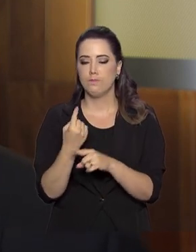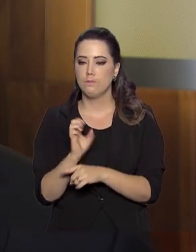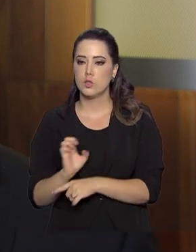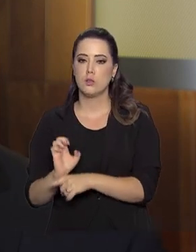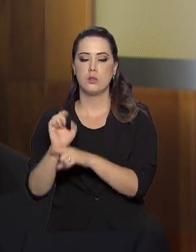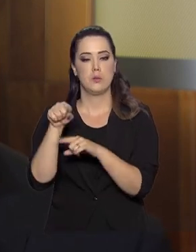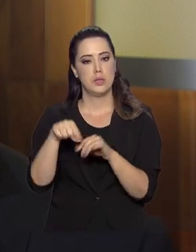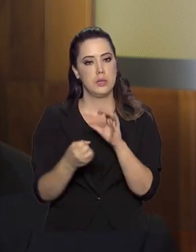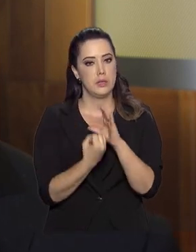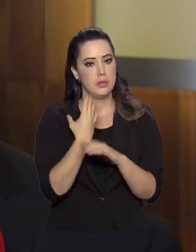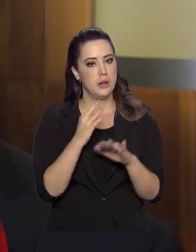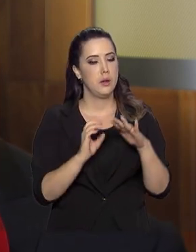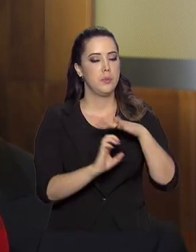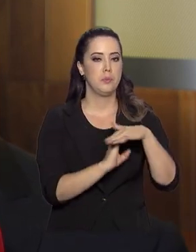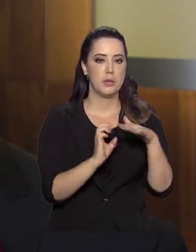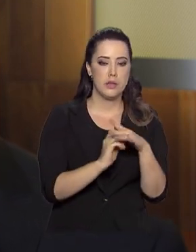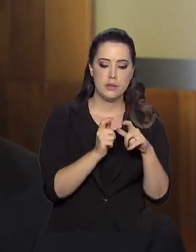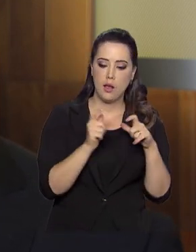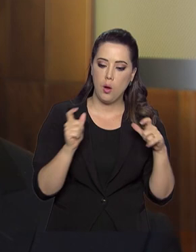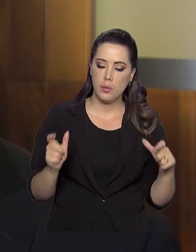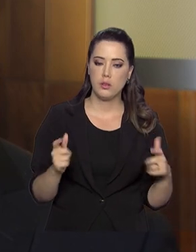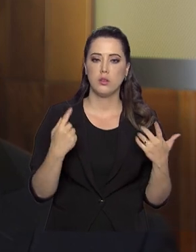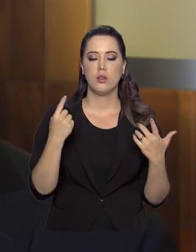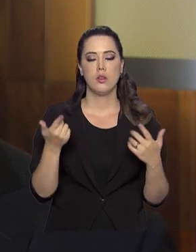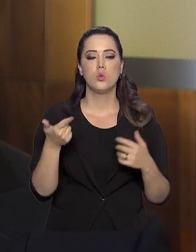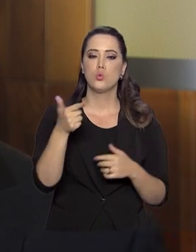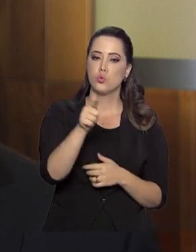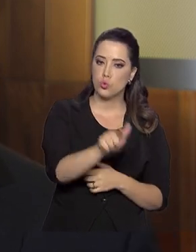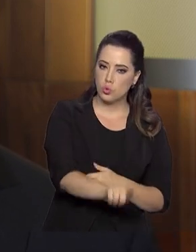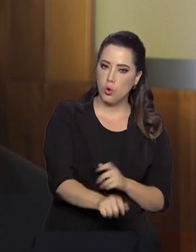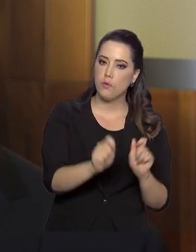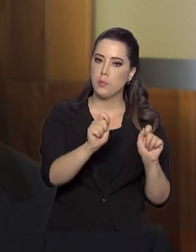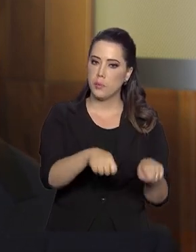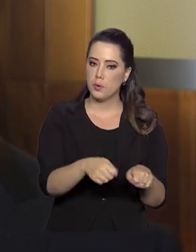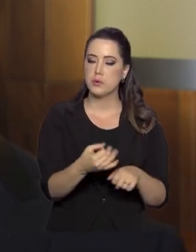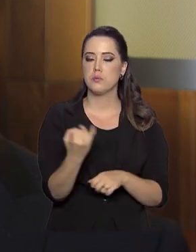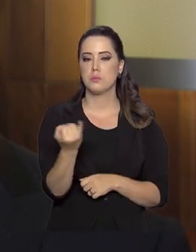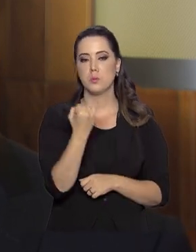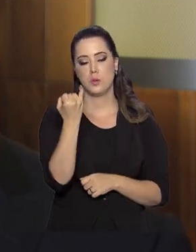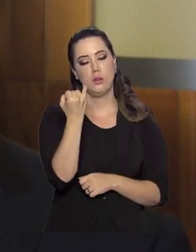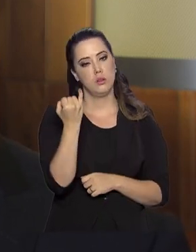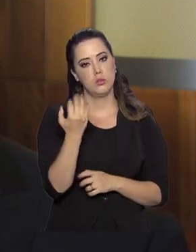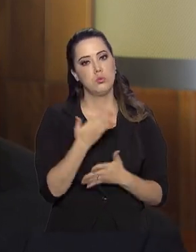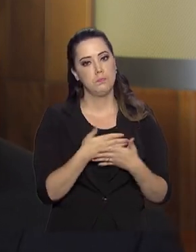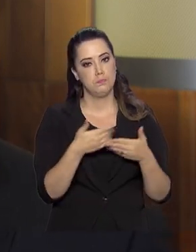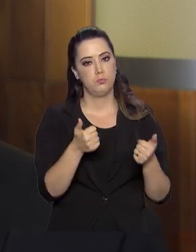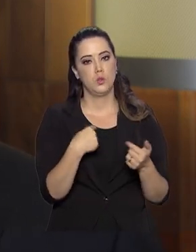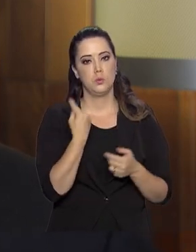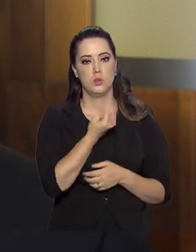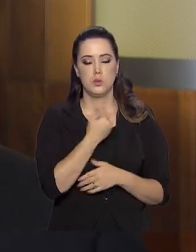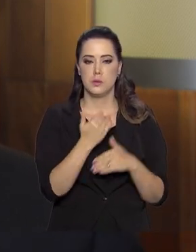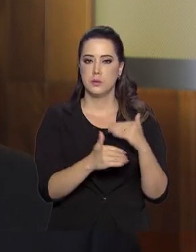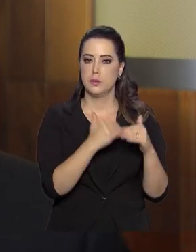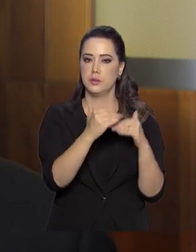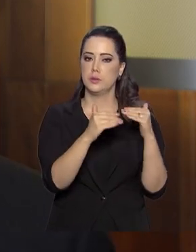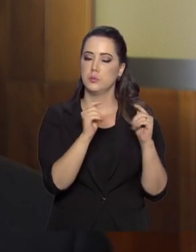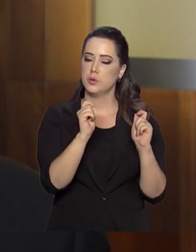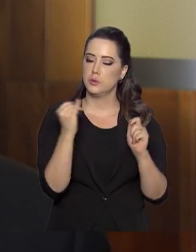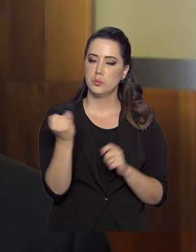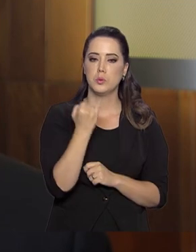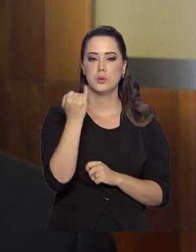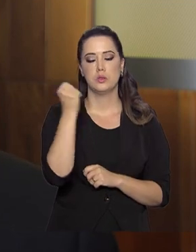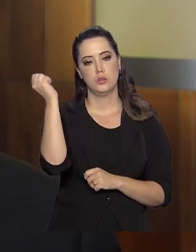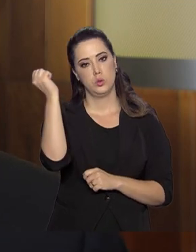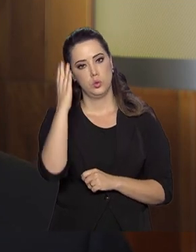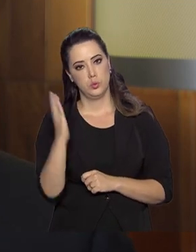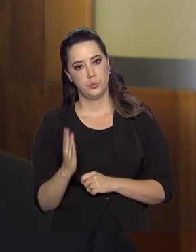negócio no Brasil, abrir uma empresa, crescer sua empresa volte a ser algo que vale a pena. Porque é só assim que nós vamos ter um crescimento sustentável no